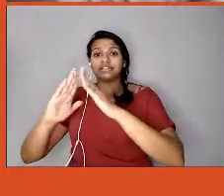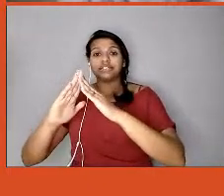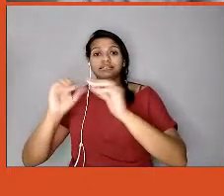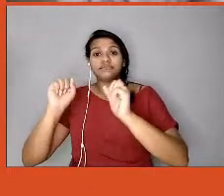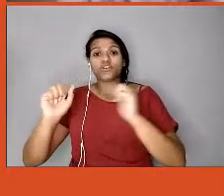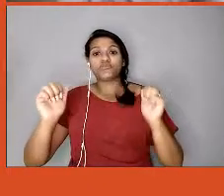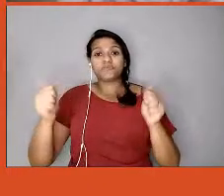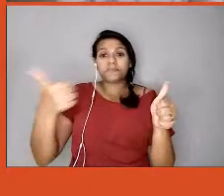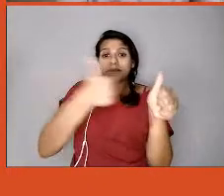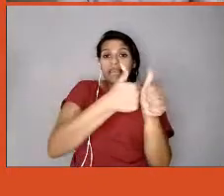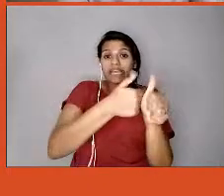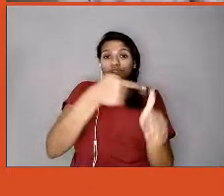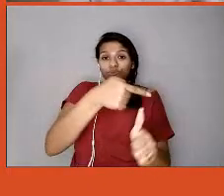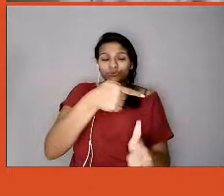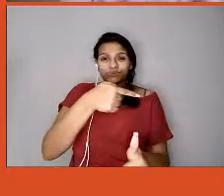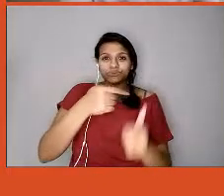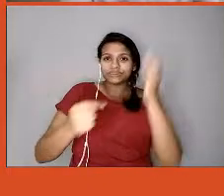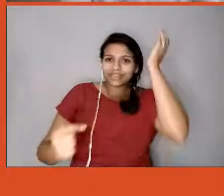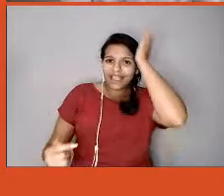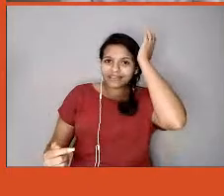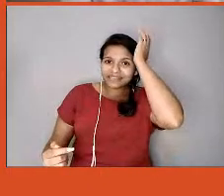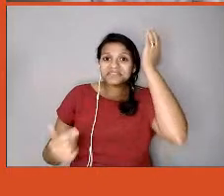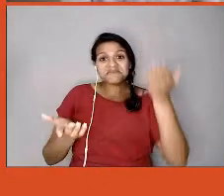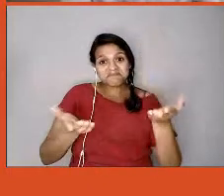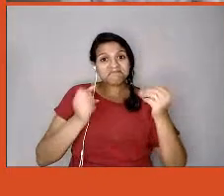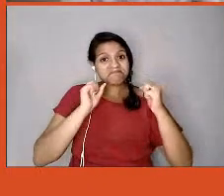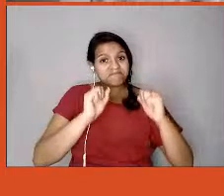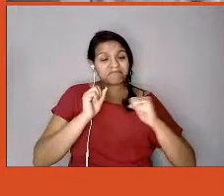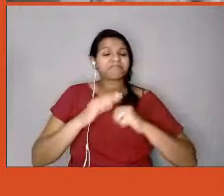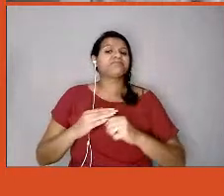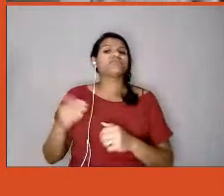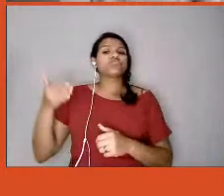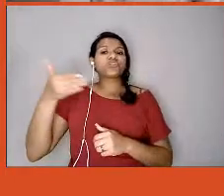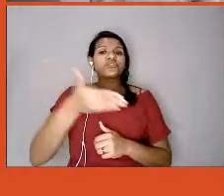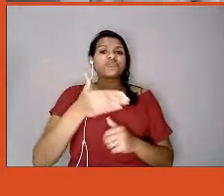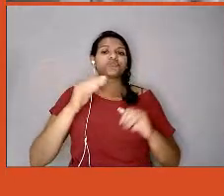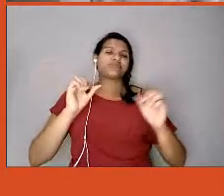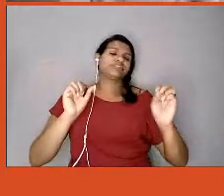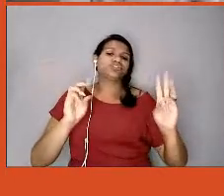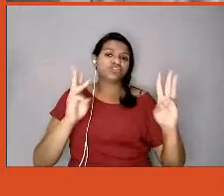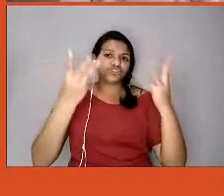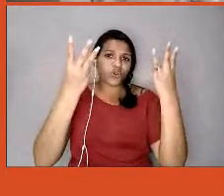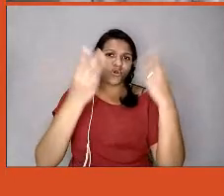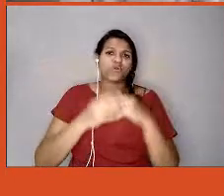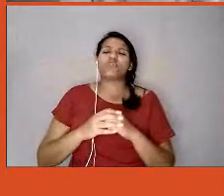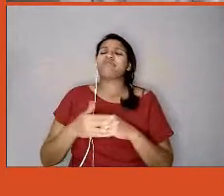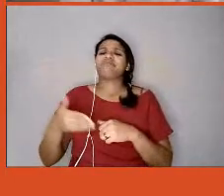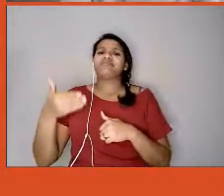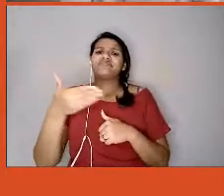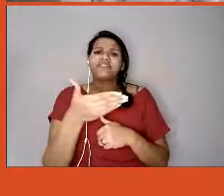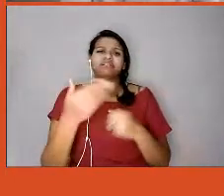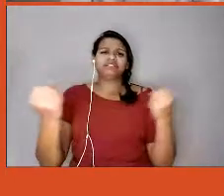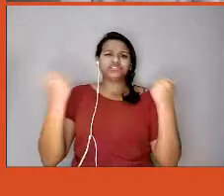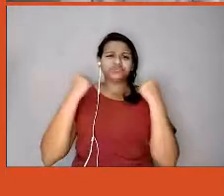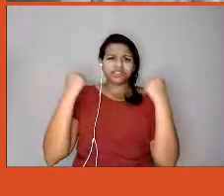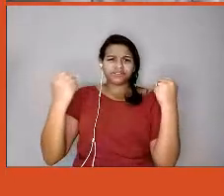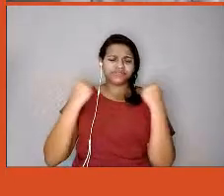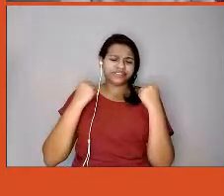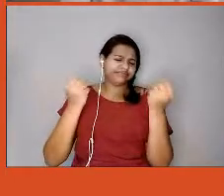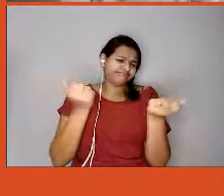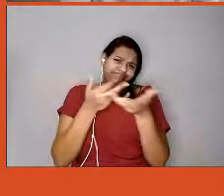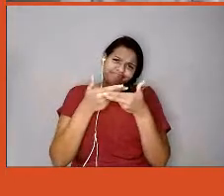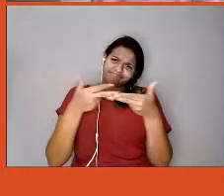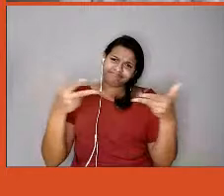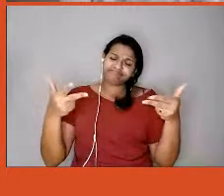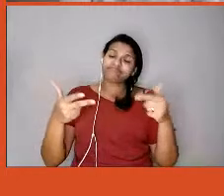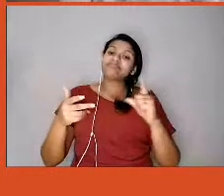vai acontecer, um show que vai ter, a gente estamos mesmo nessa fase mais gradual de retomada,